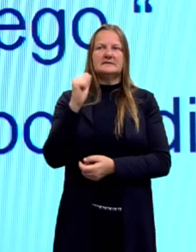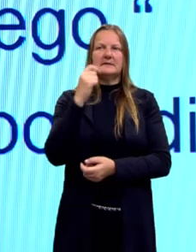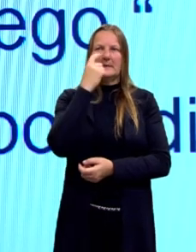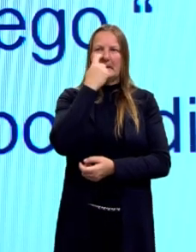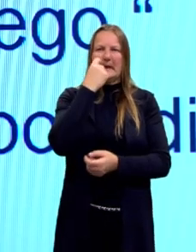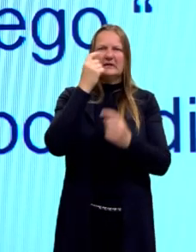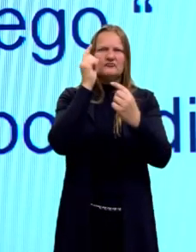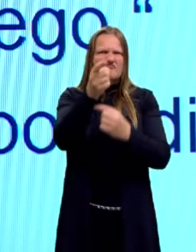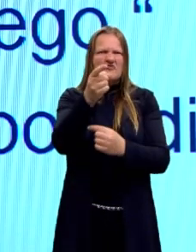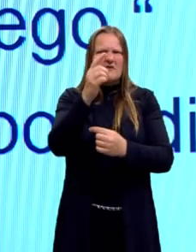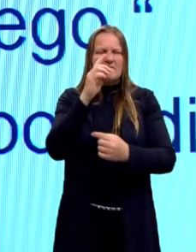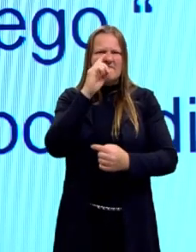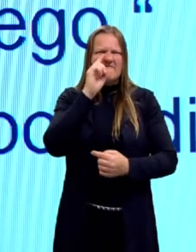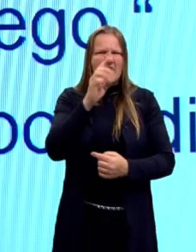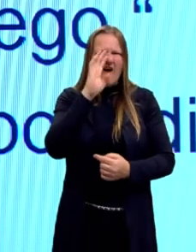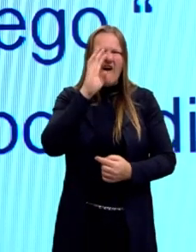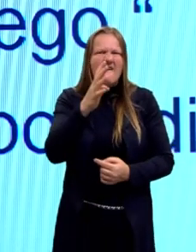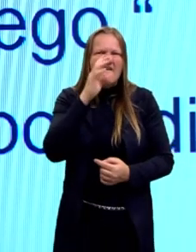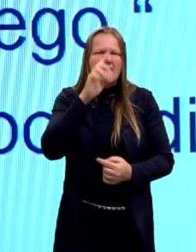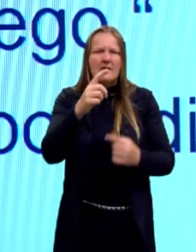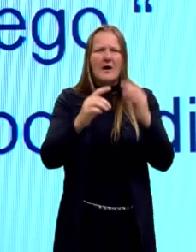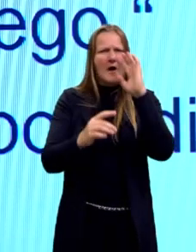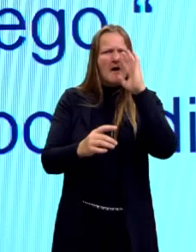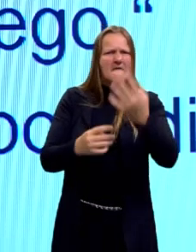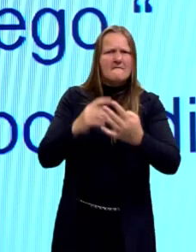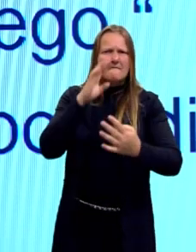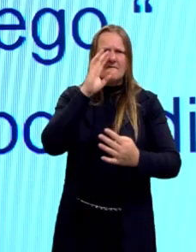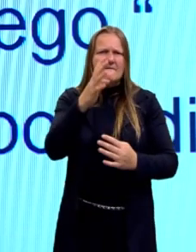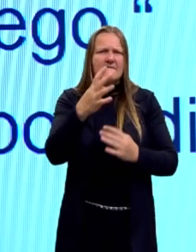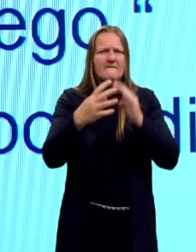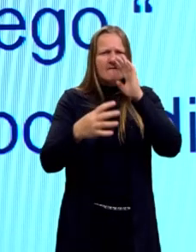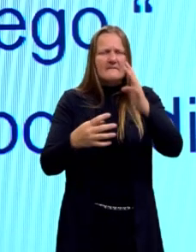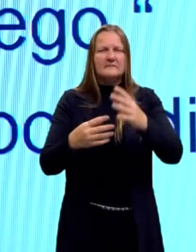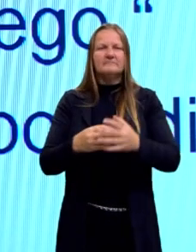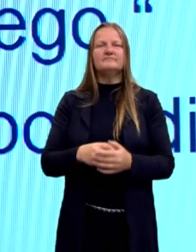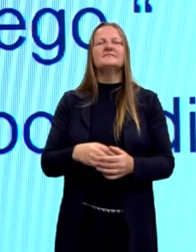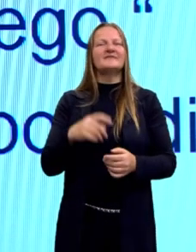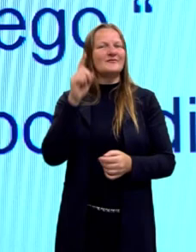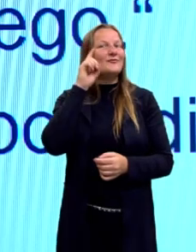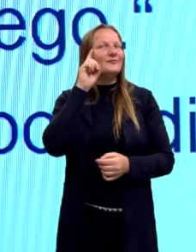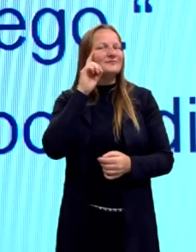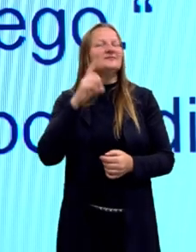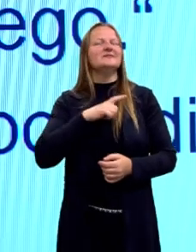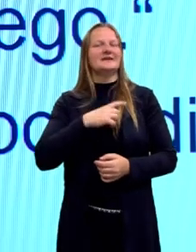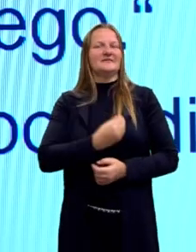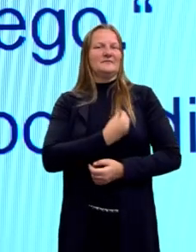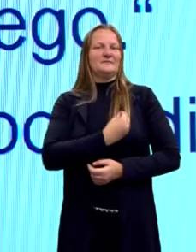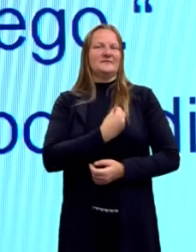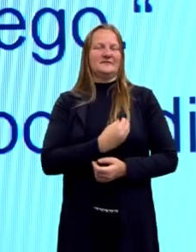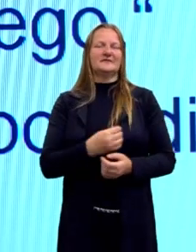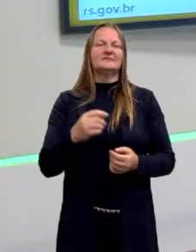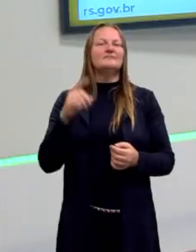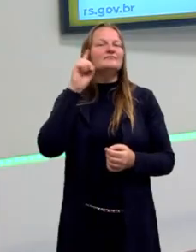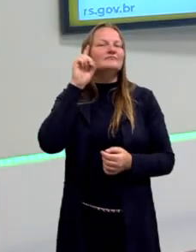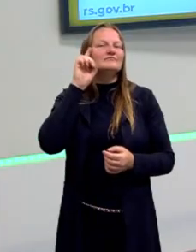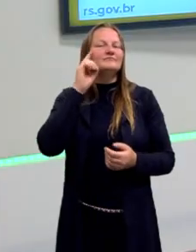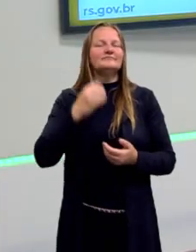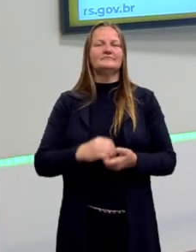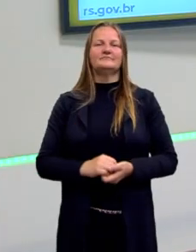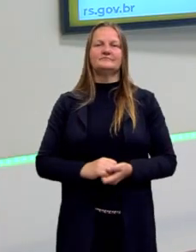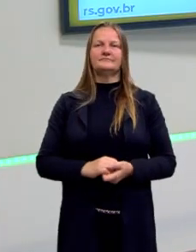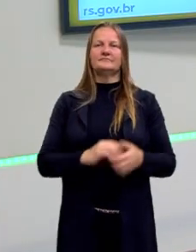precisam de uma verdade. Então veja como é comum nós encontrarmos esse processo falacioso no nosso dia a dia.